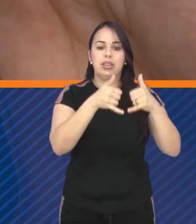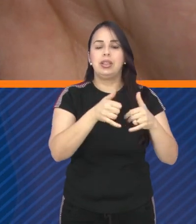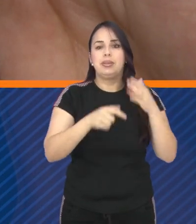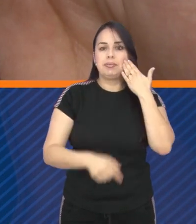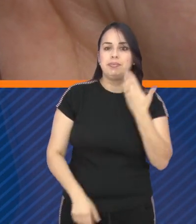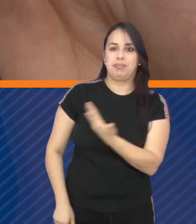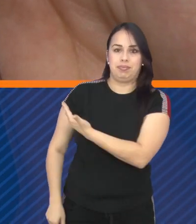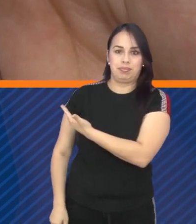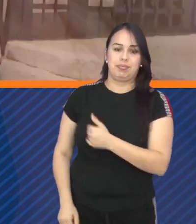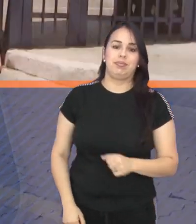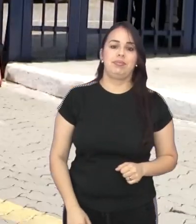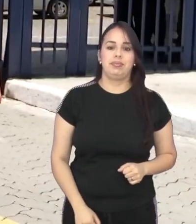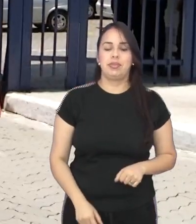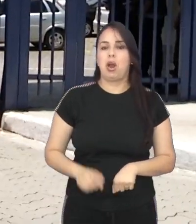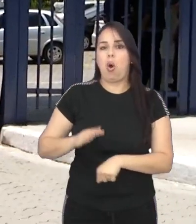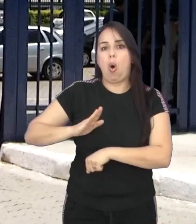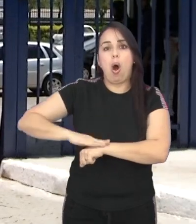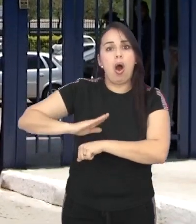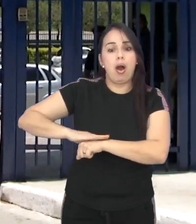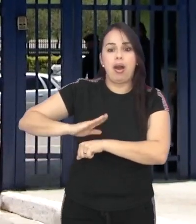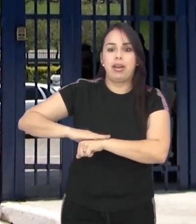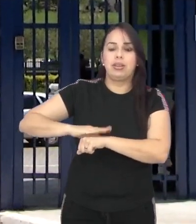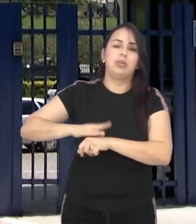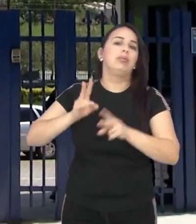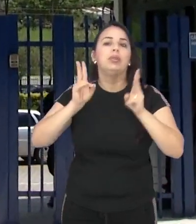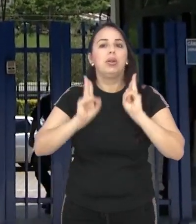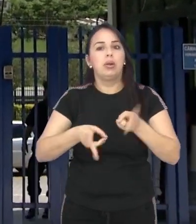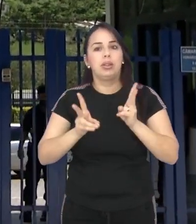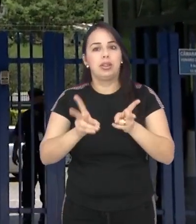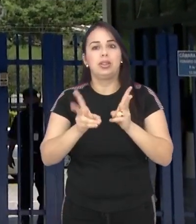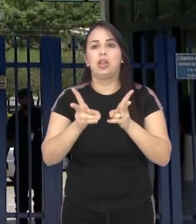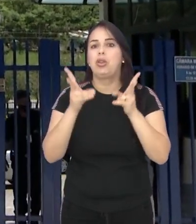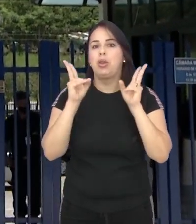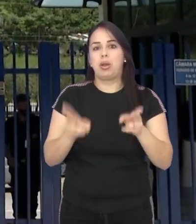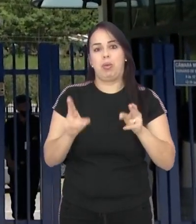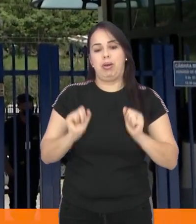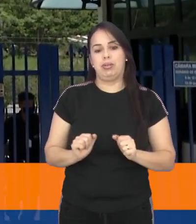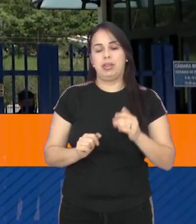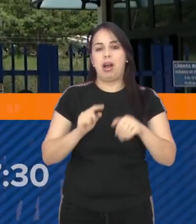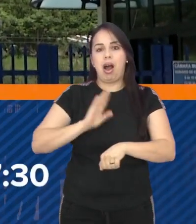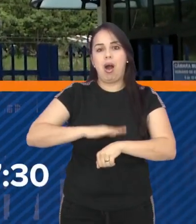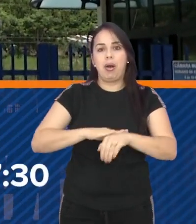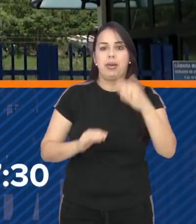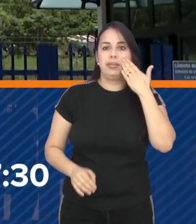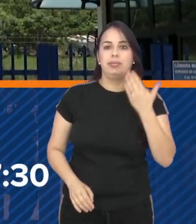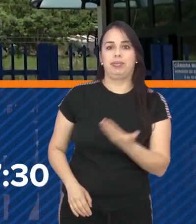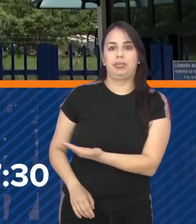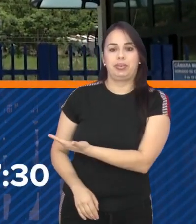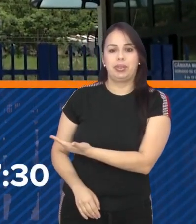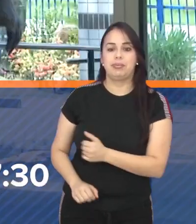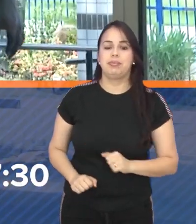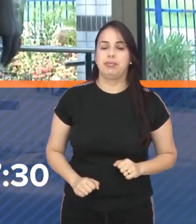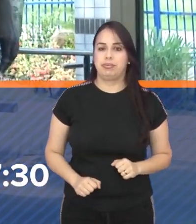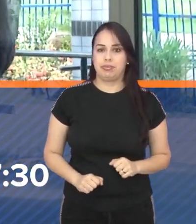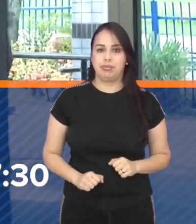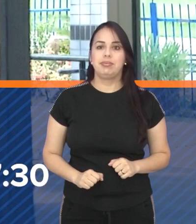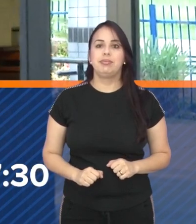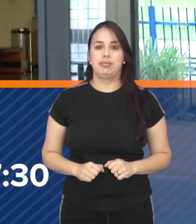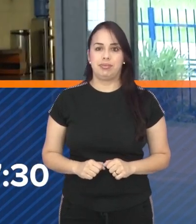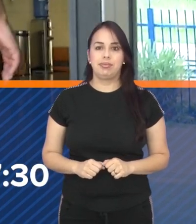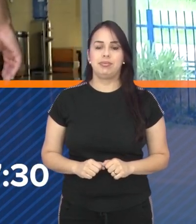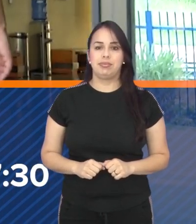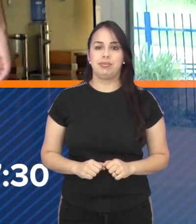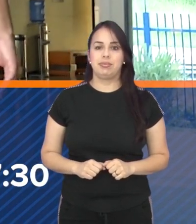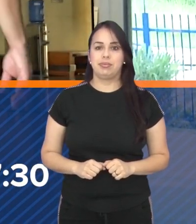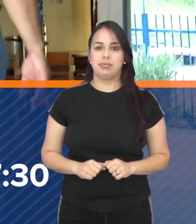disponível no site da Câmara. O horário de expediente também se mantém o mesmo, das oito da manhã ao meio-dia e de uma e